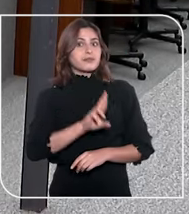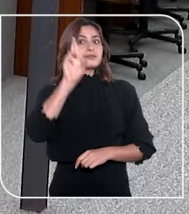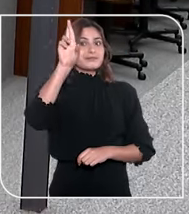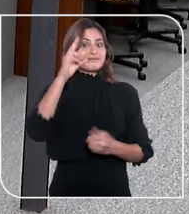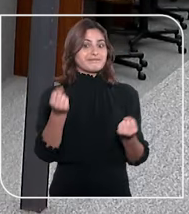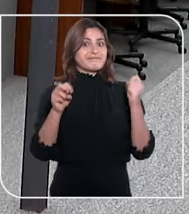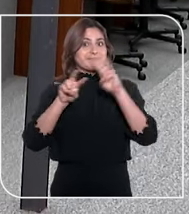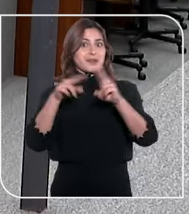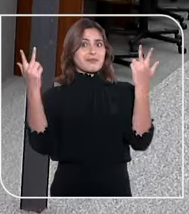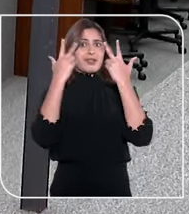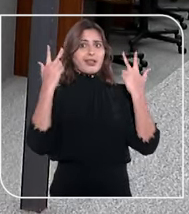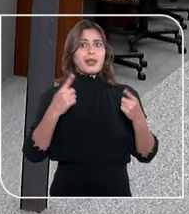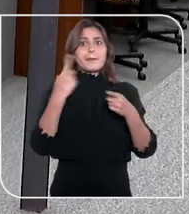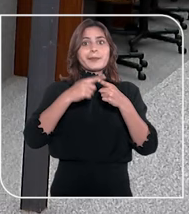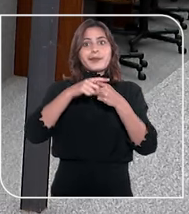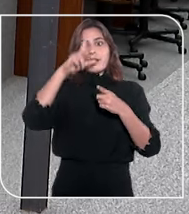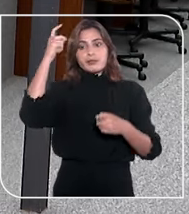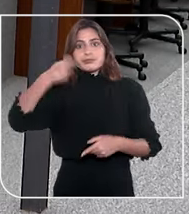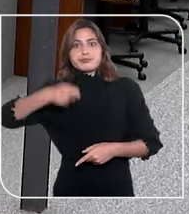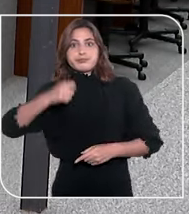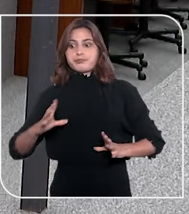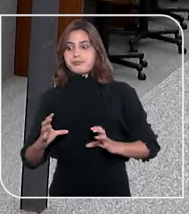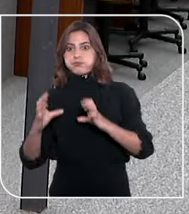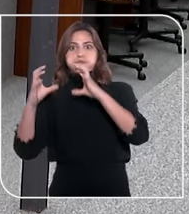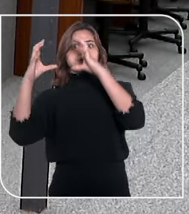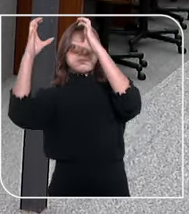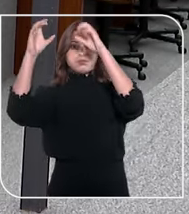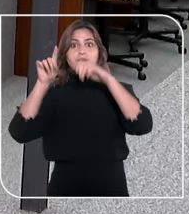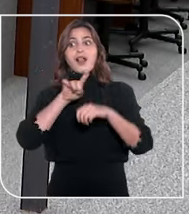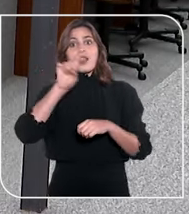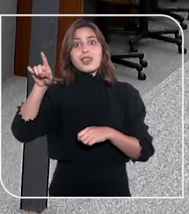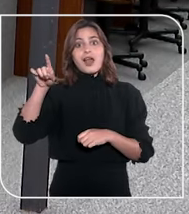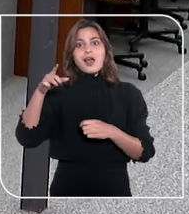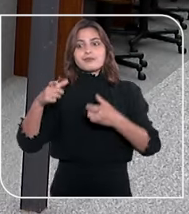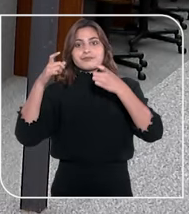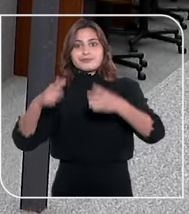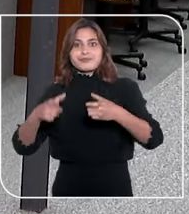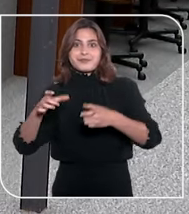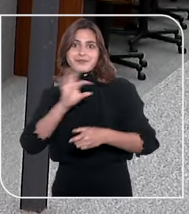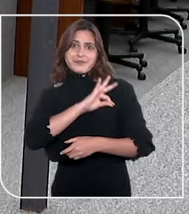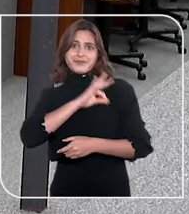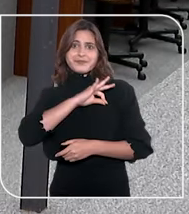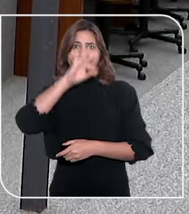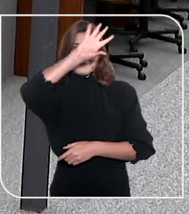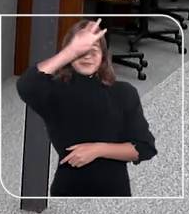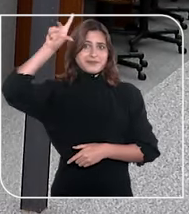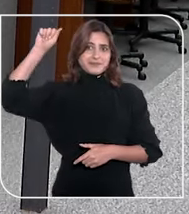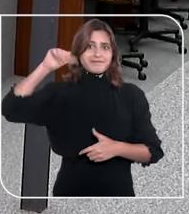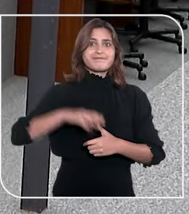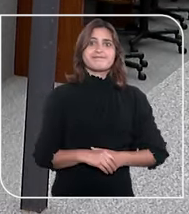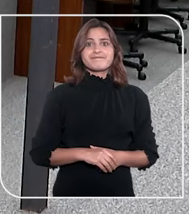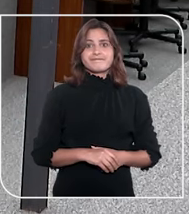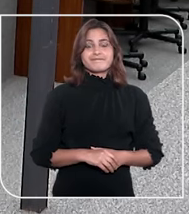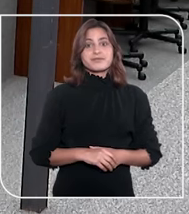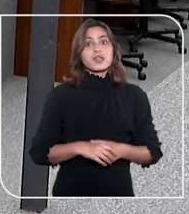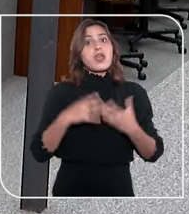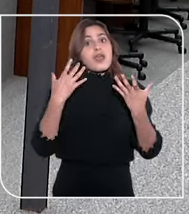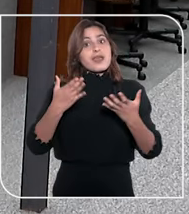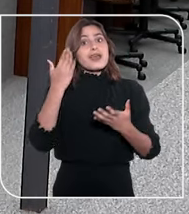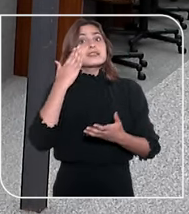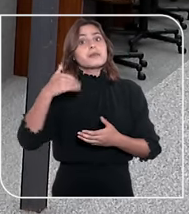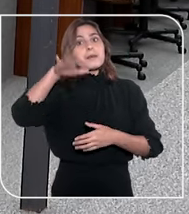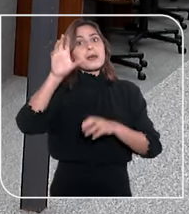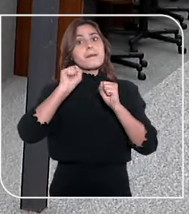em flagrante após se desentender com o juiz que conduzia a inspeção em uma delegacia no Amazonas. Você confere outras